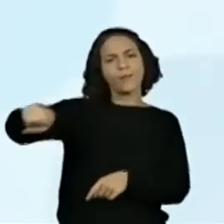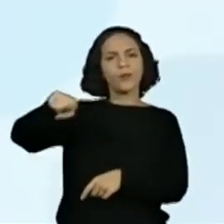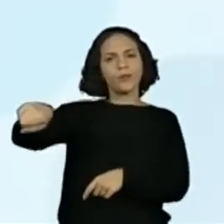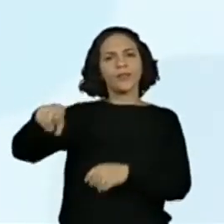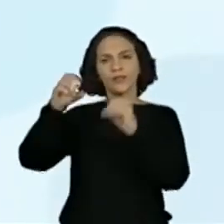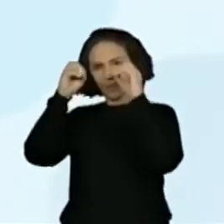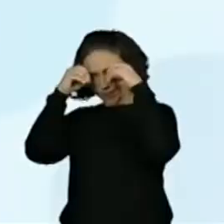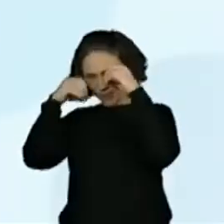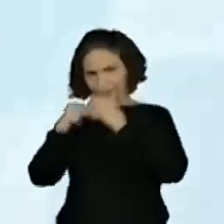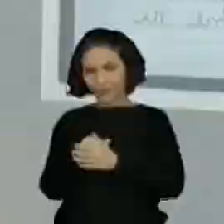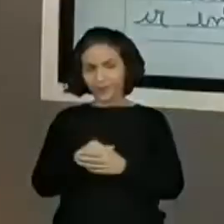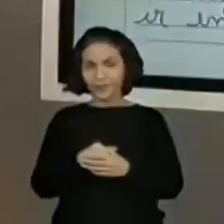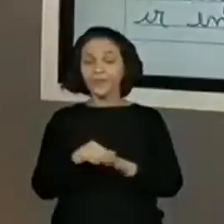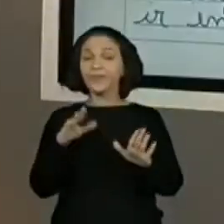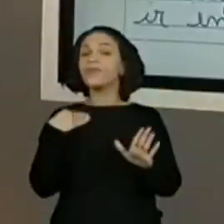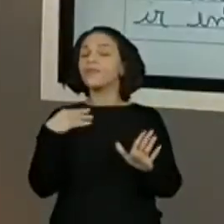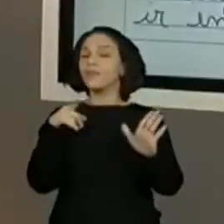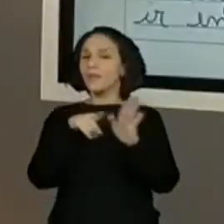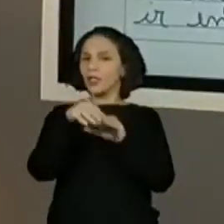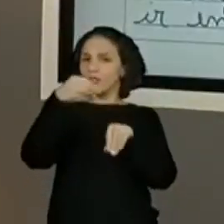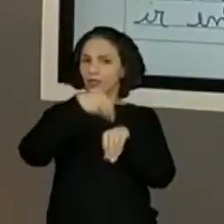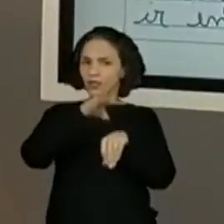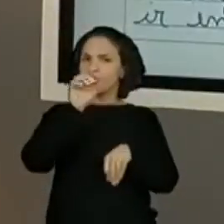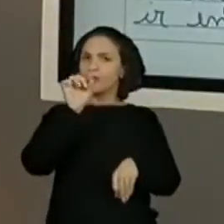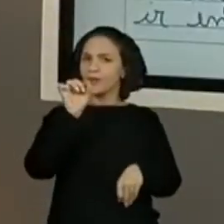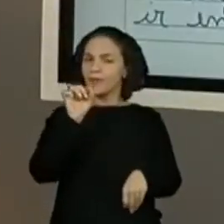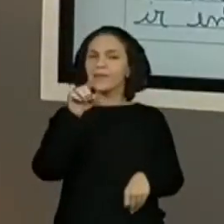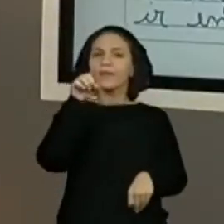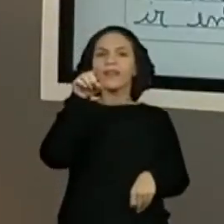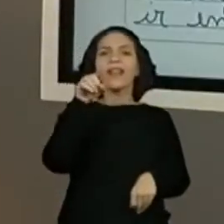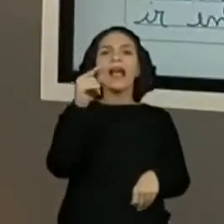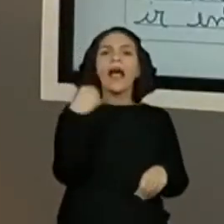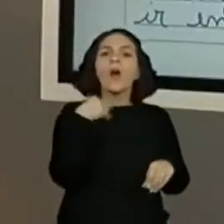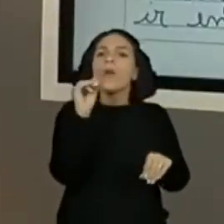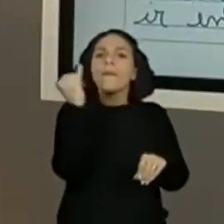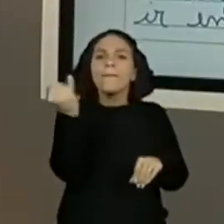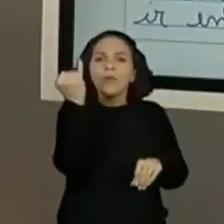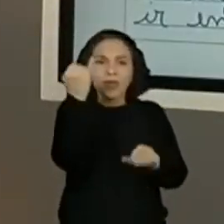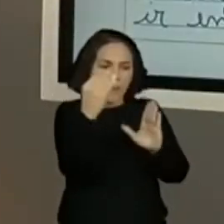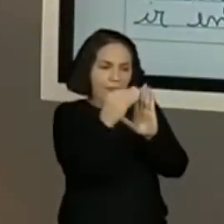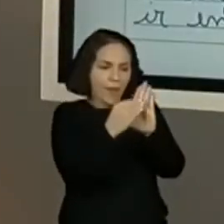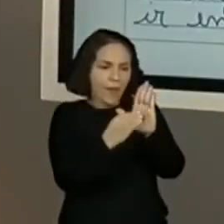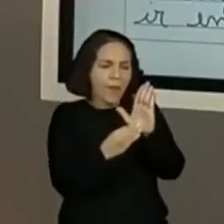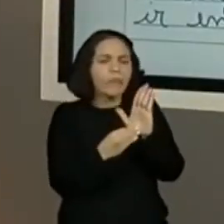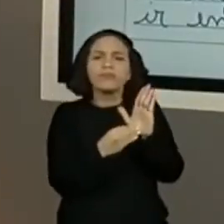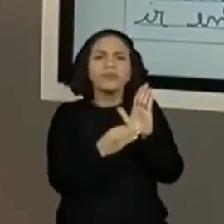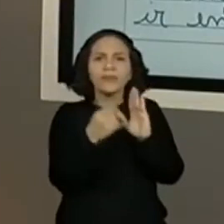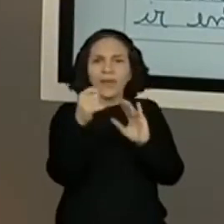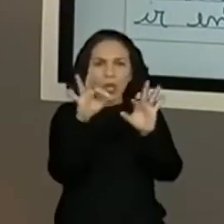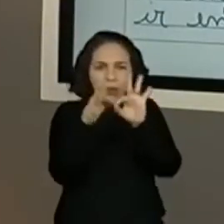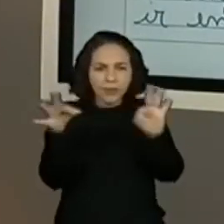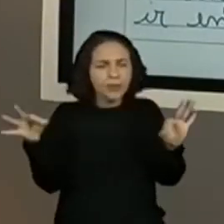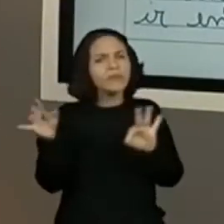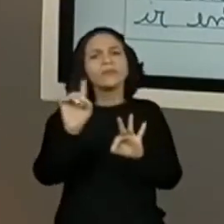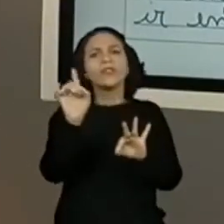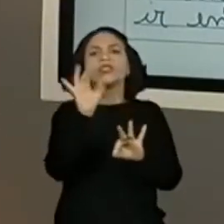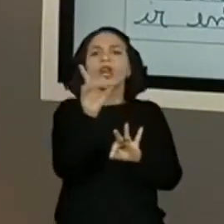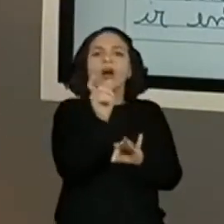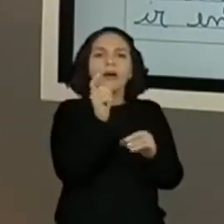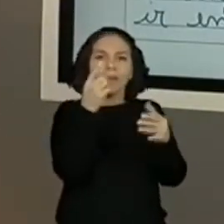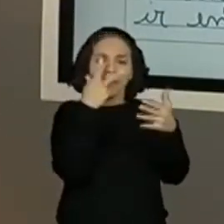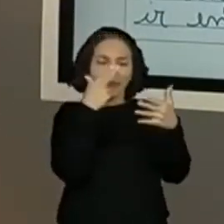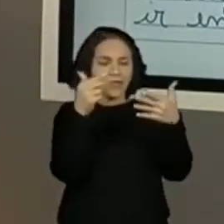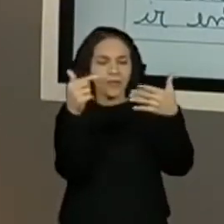fazer o registro dos acontecimentos, você não precisa escrever frases longas, apenas algumas palavras ou expressões que